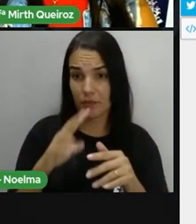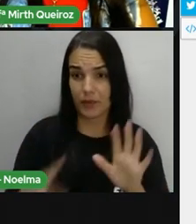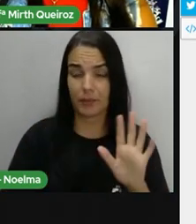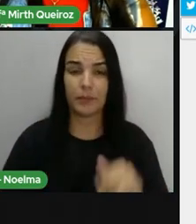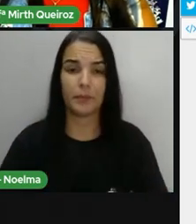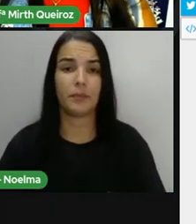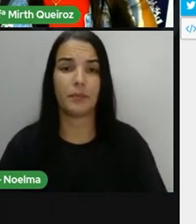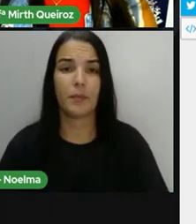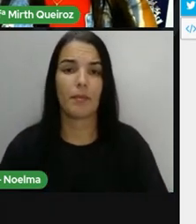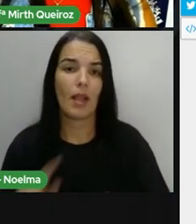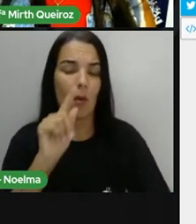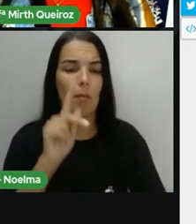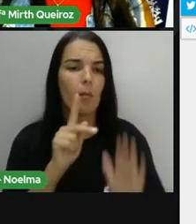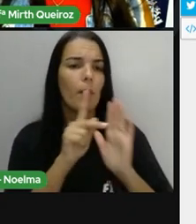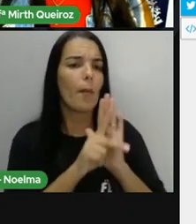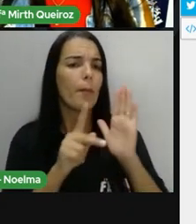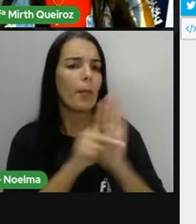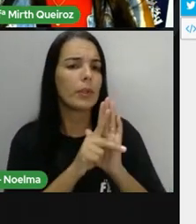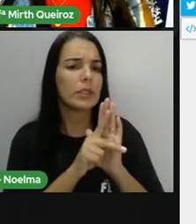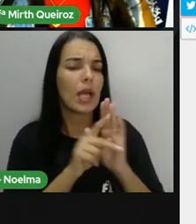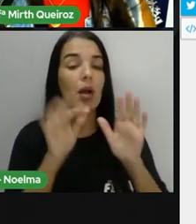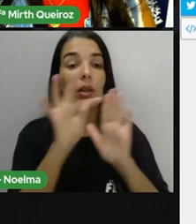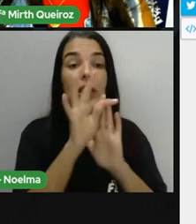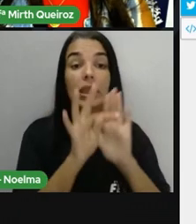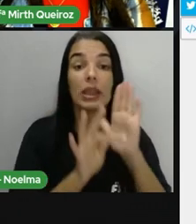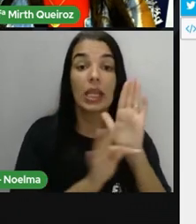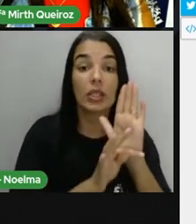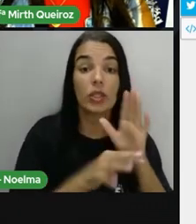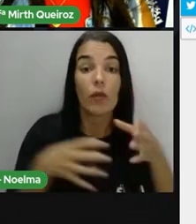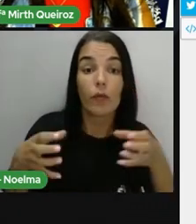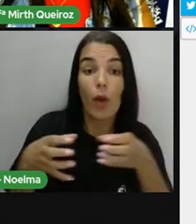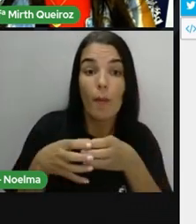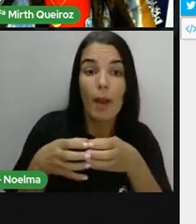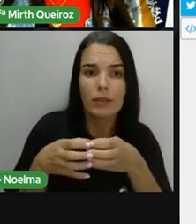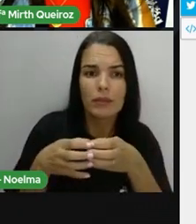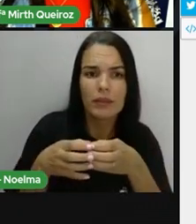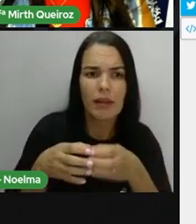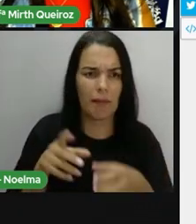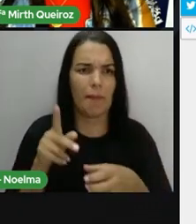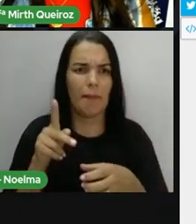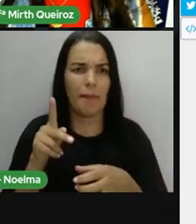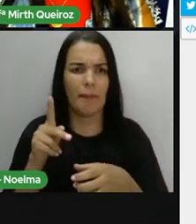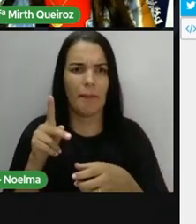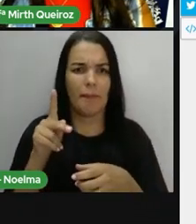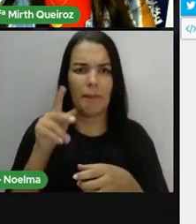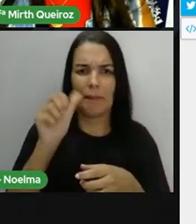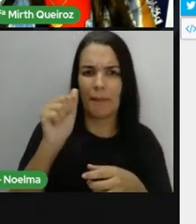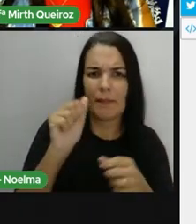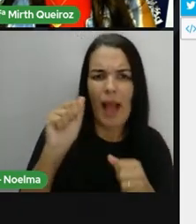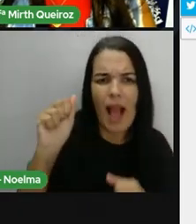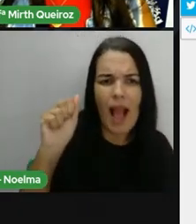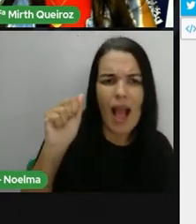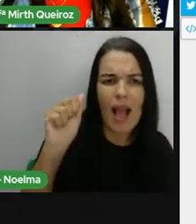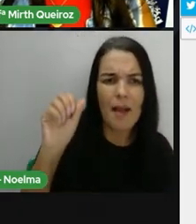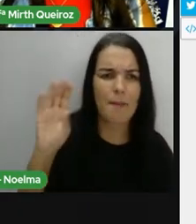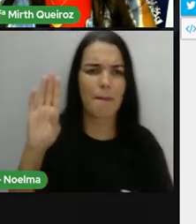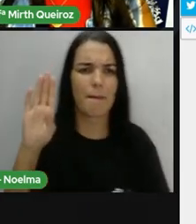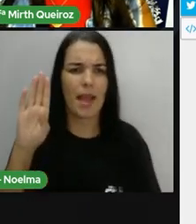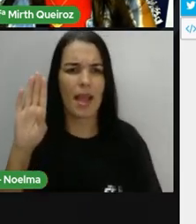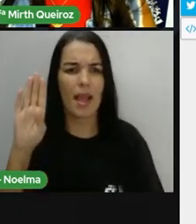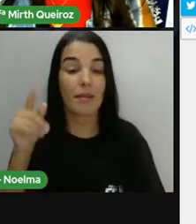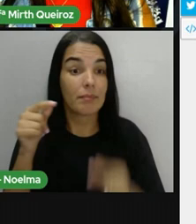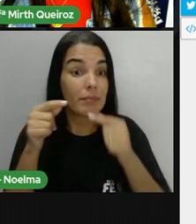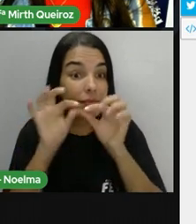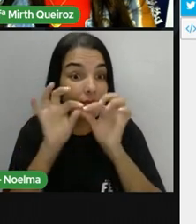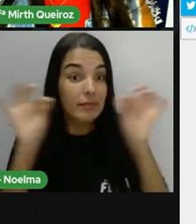Uma poesia é um texto formado por o quê? Parágrafos? Não, não tem parágrafos. Versos e